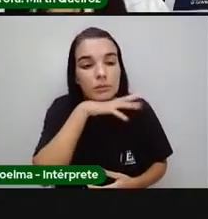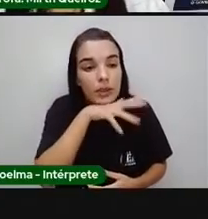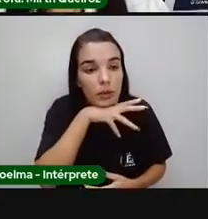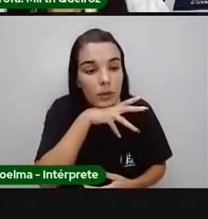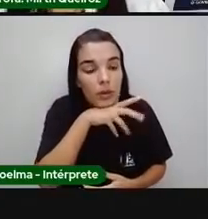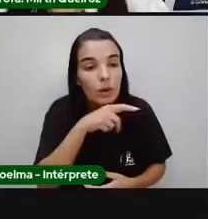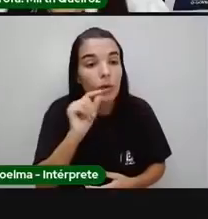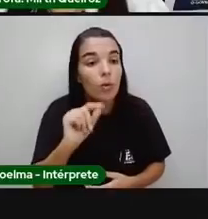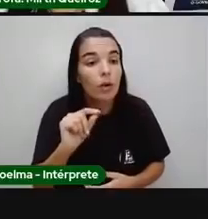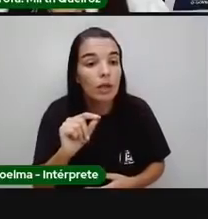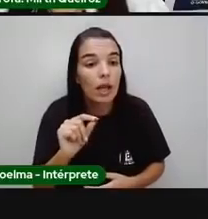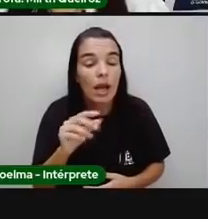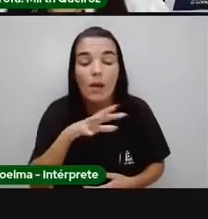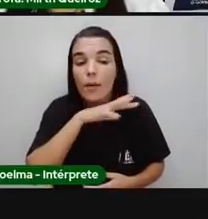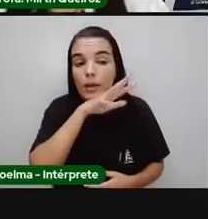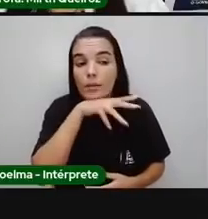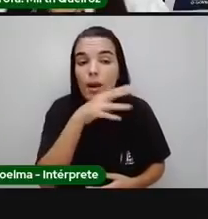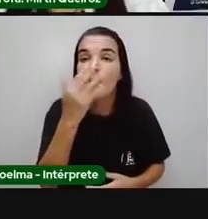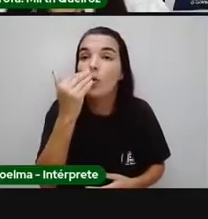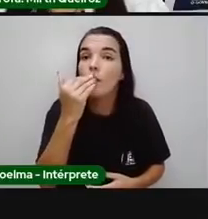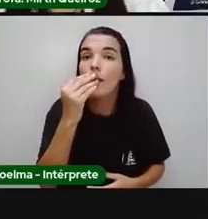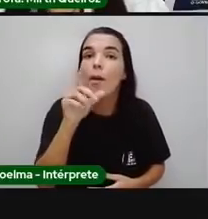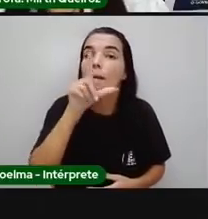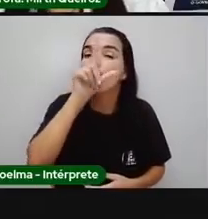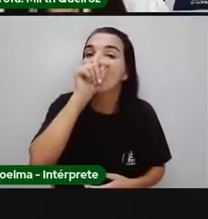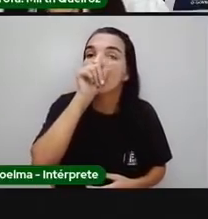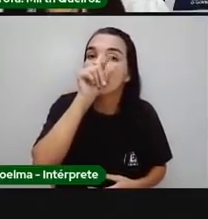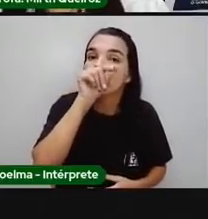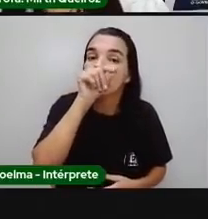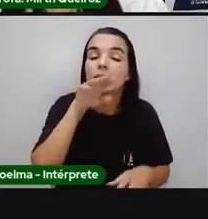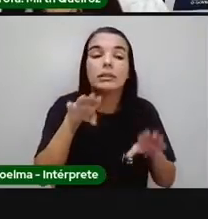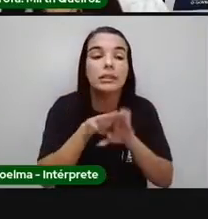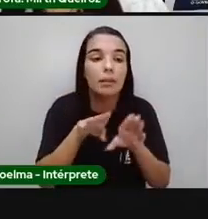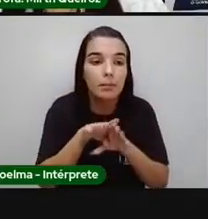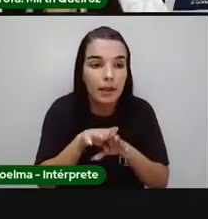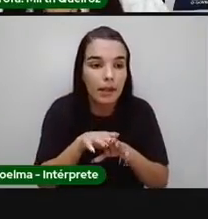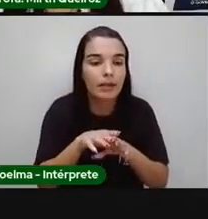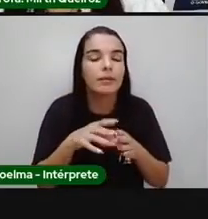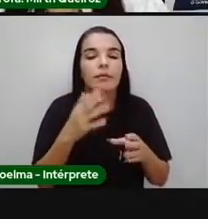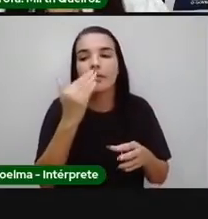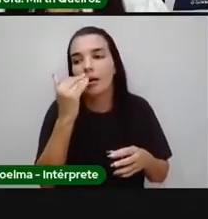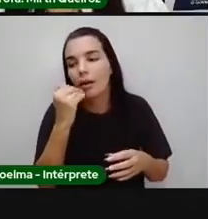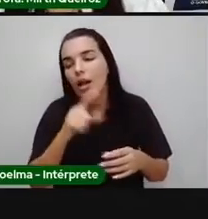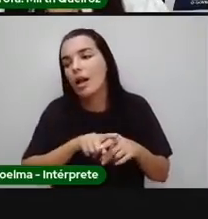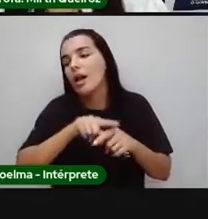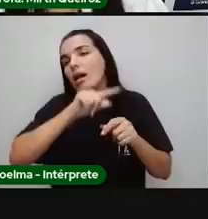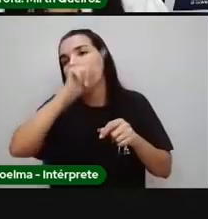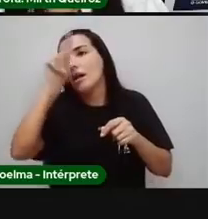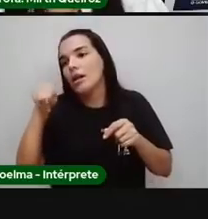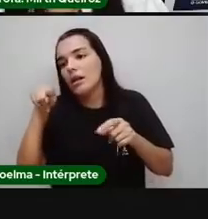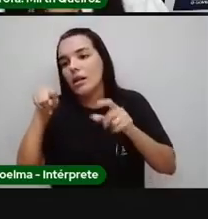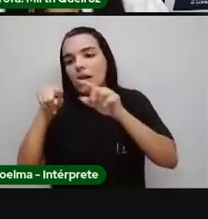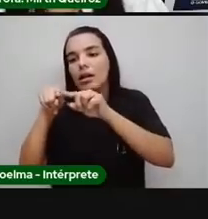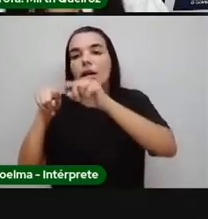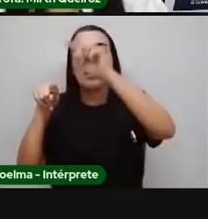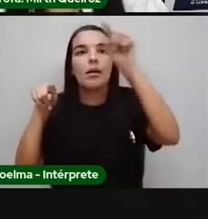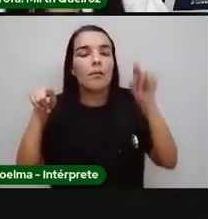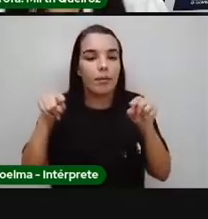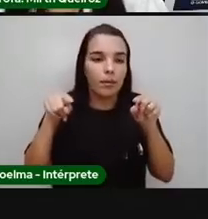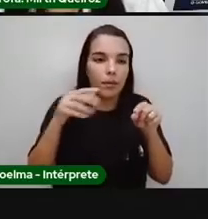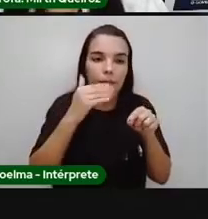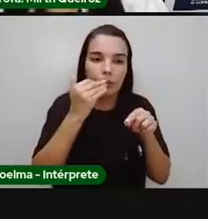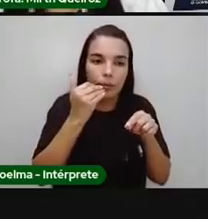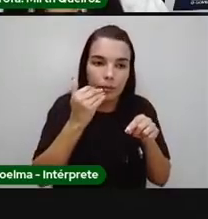comer esse pássaro, ele não tem que ser alimentado. Se outro animal comer, outro animal que comer esse